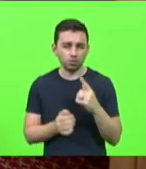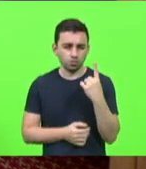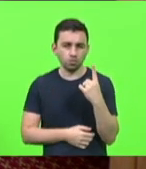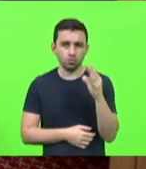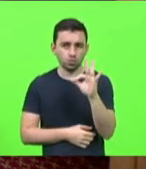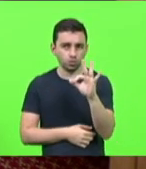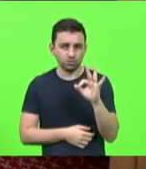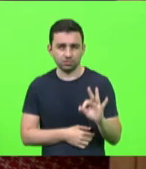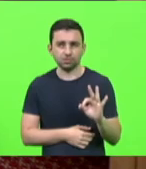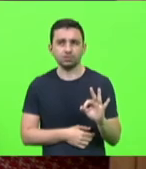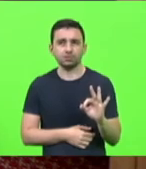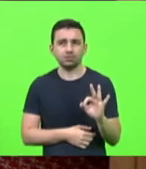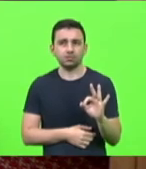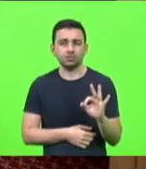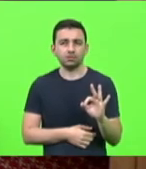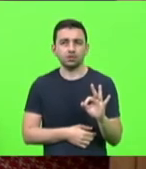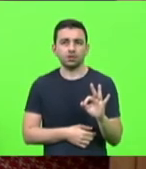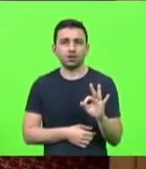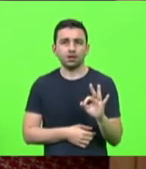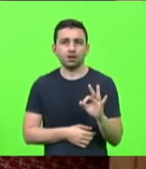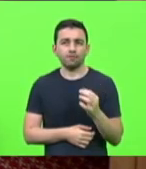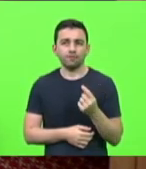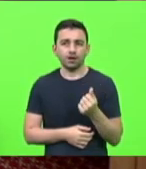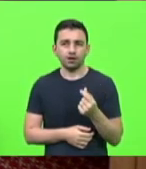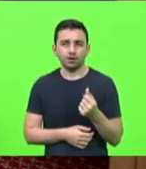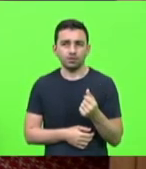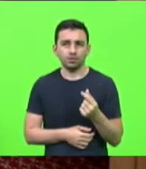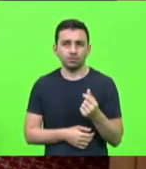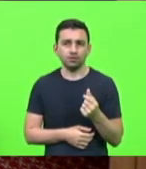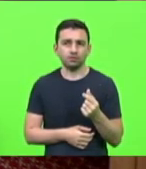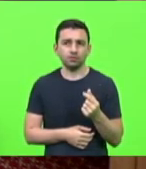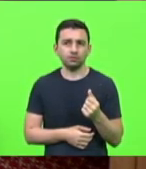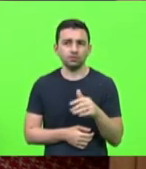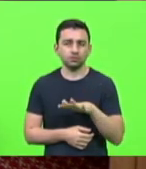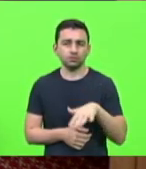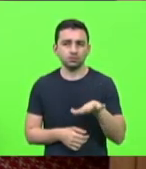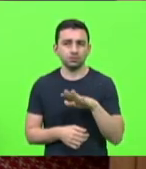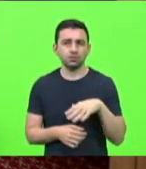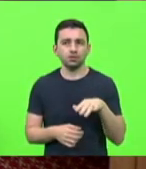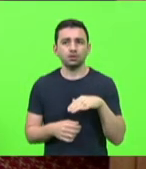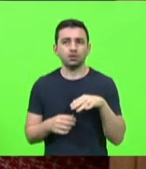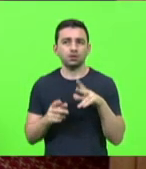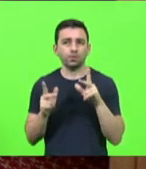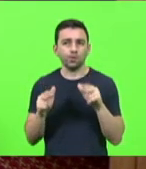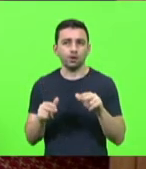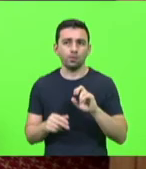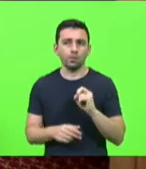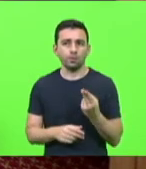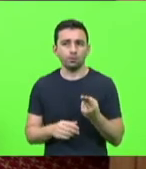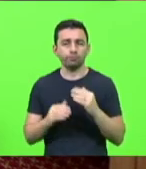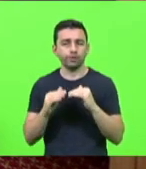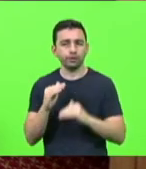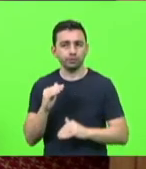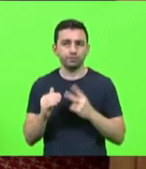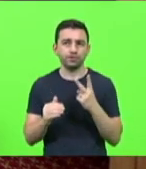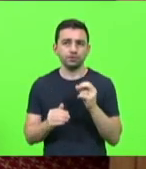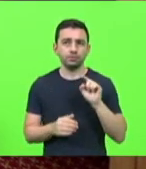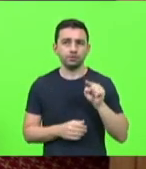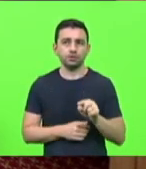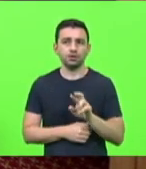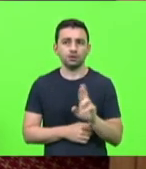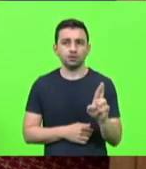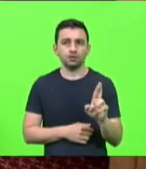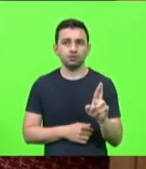a parcela da base de cálculo igual ou inferior a 20 mil reais 3